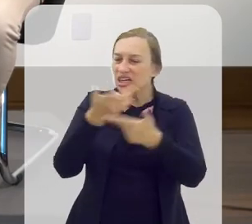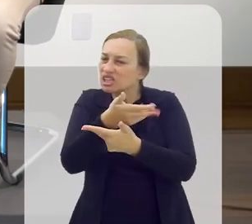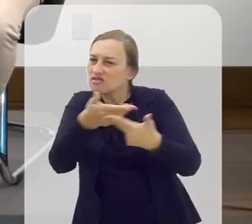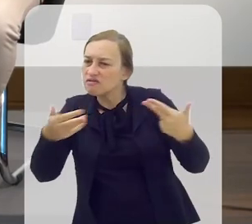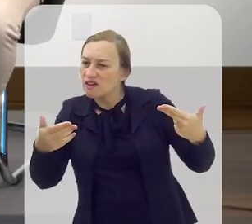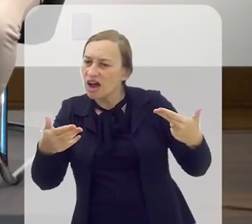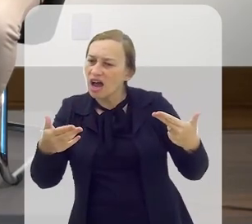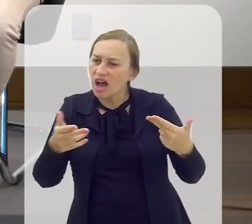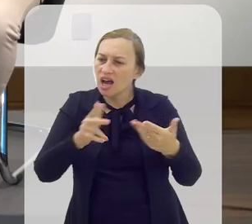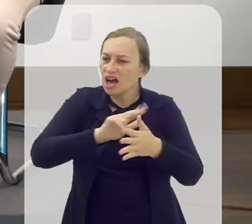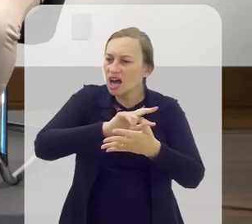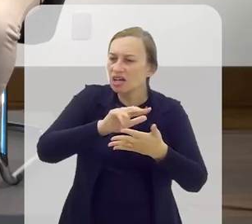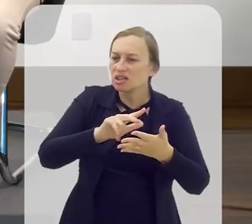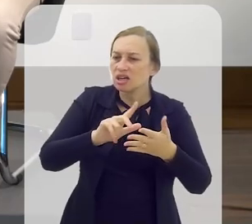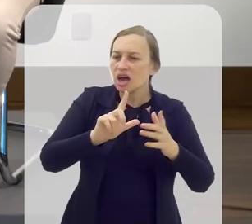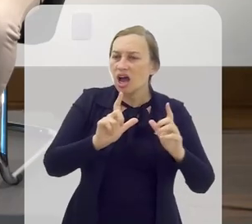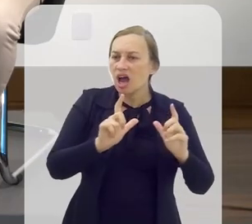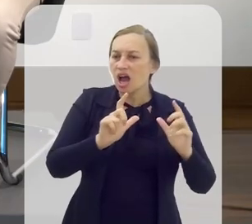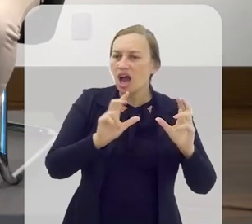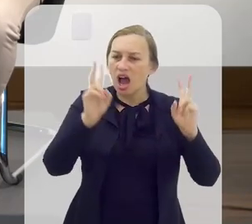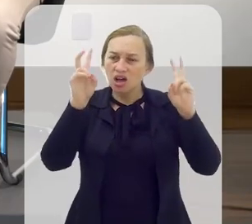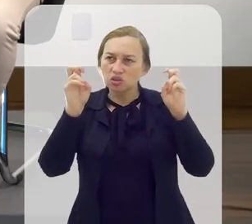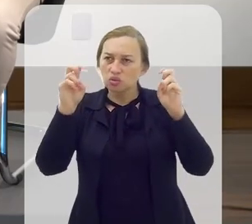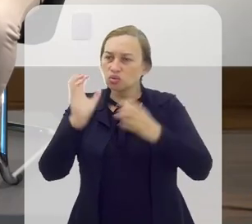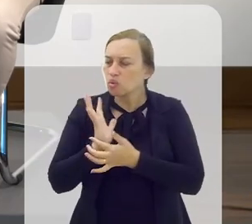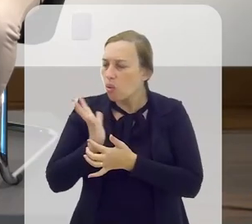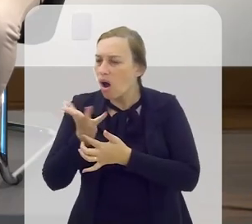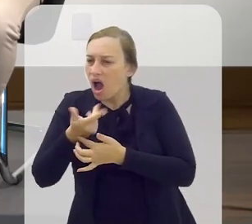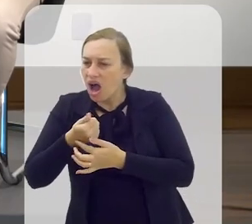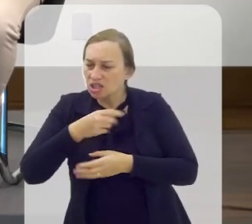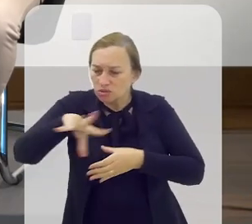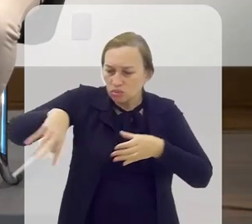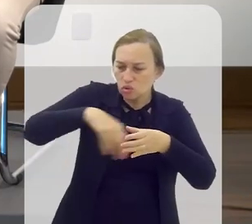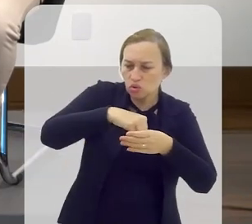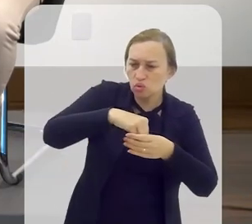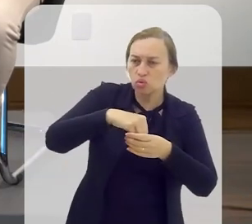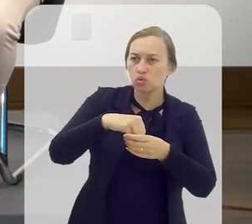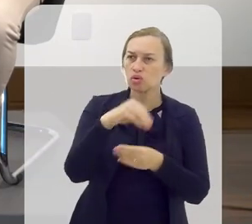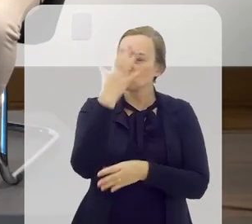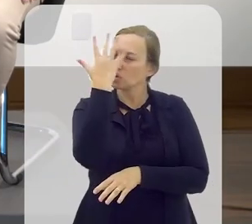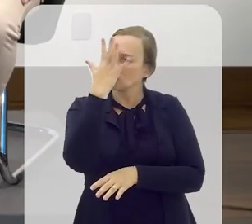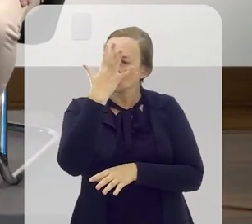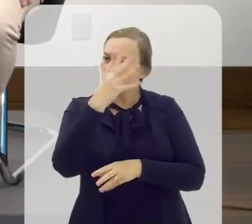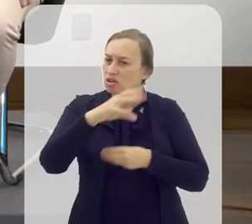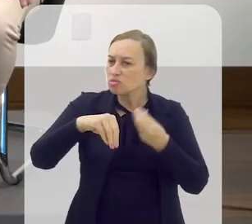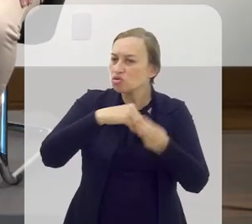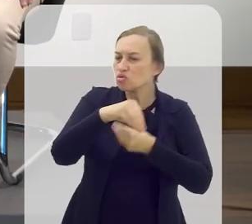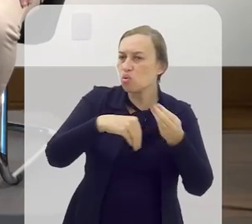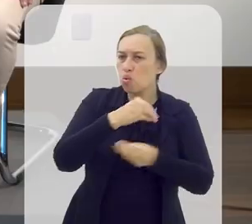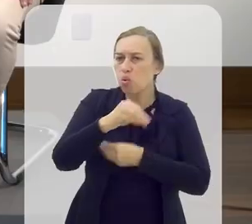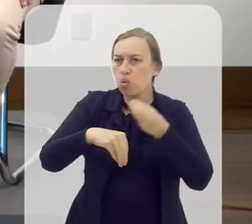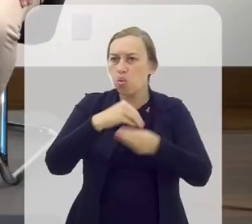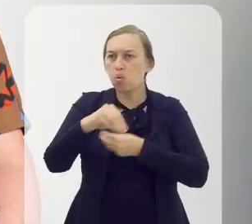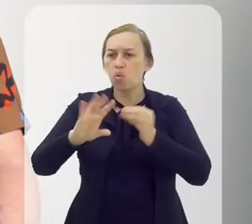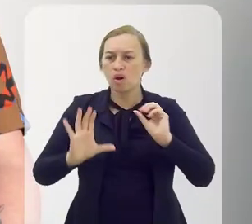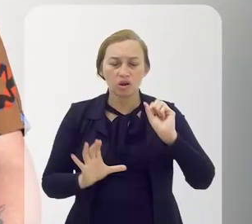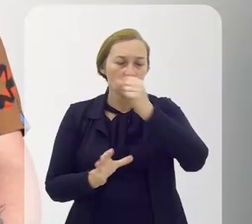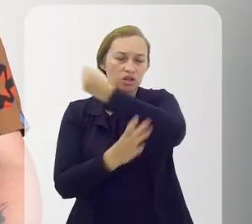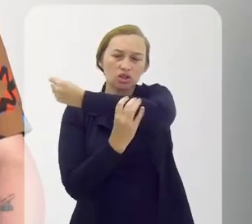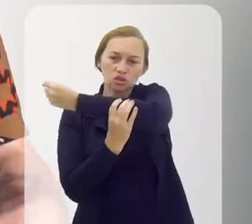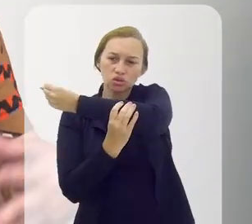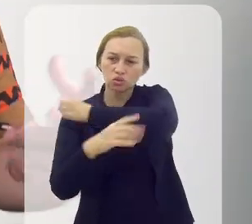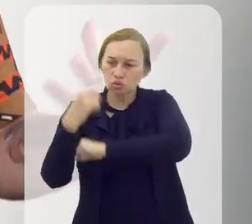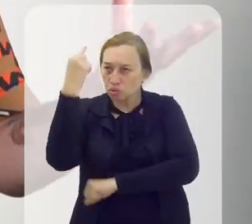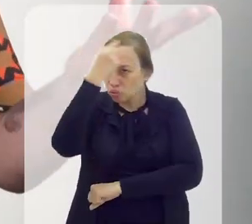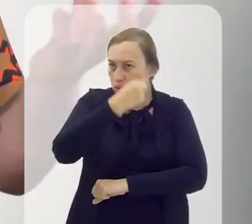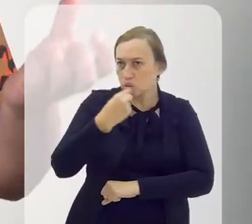diversas facetas e outras artes, além do carnaval, que envolviam a figura de Exu. Então, verdade, a gente